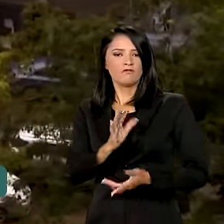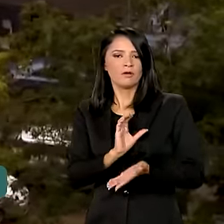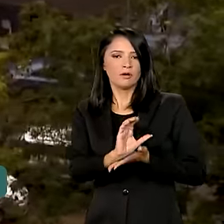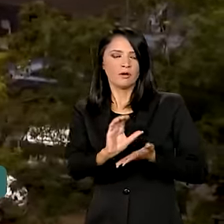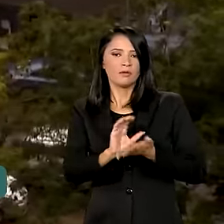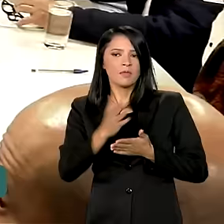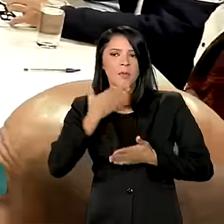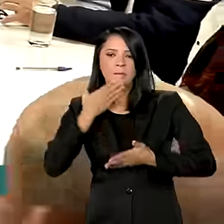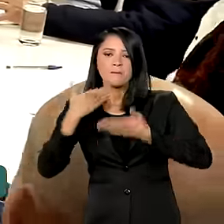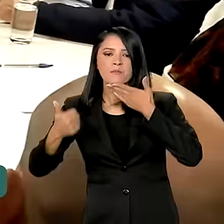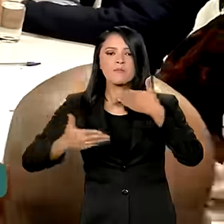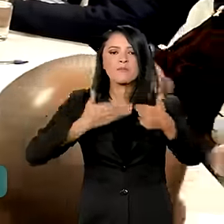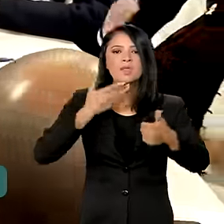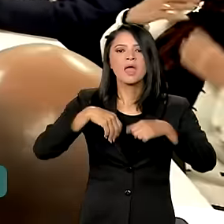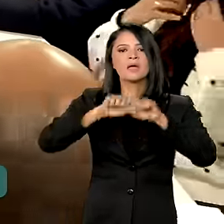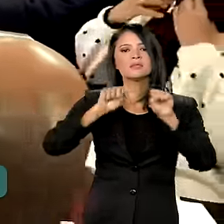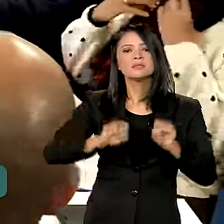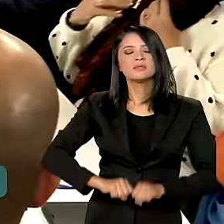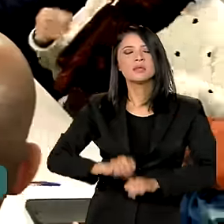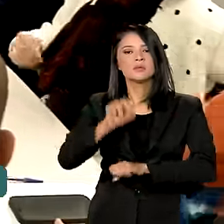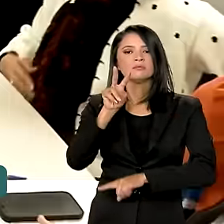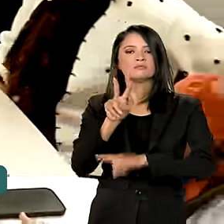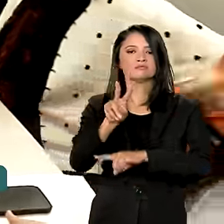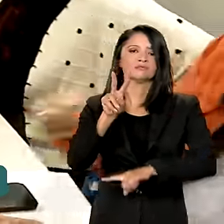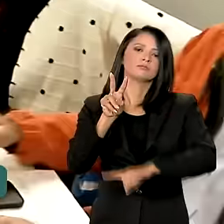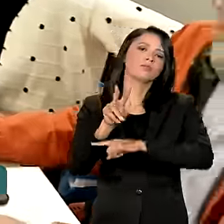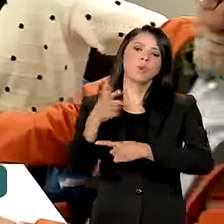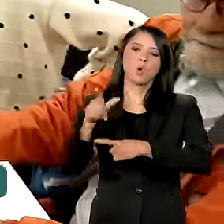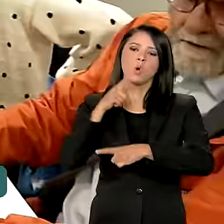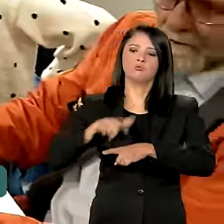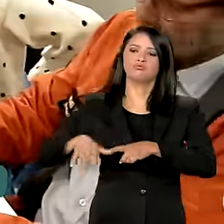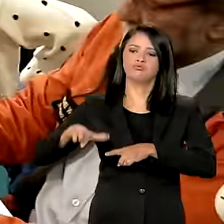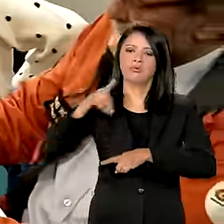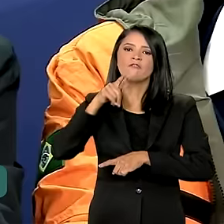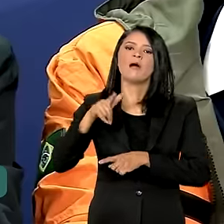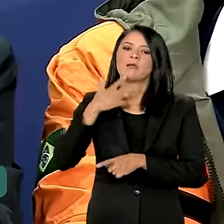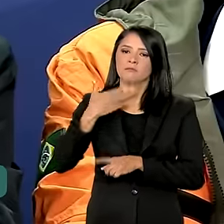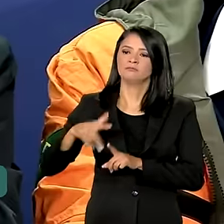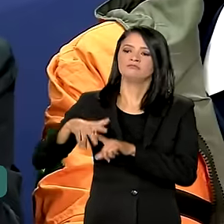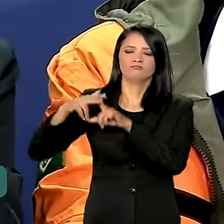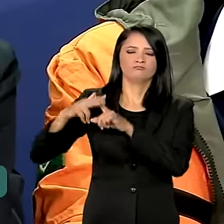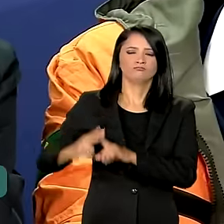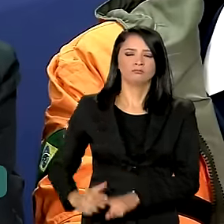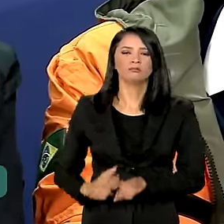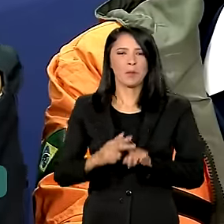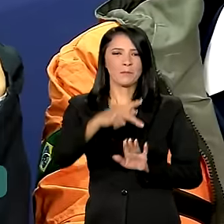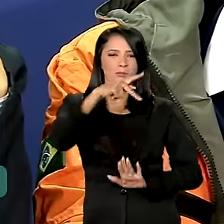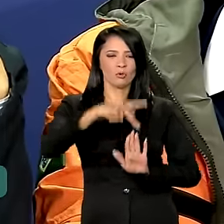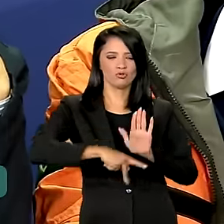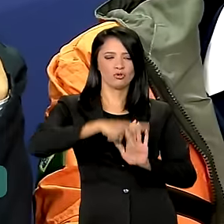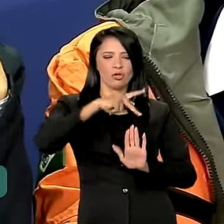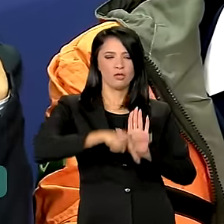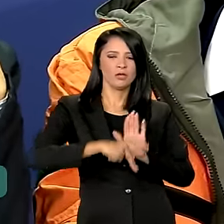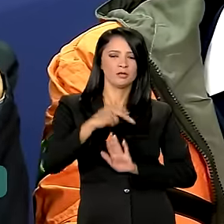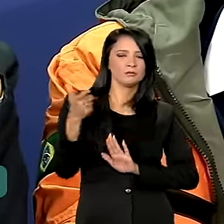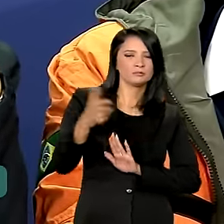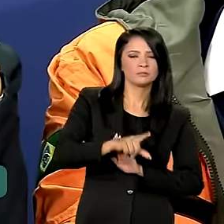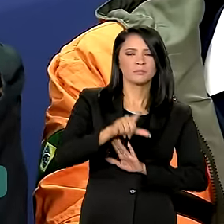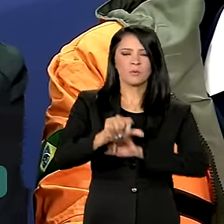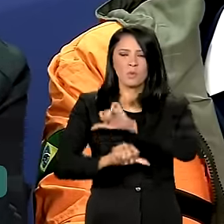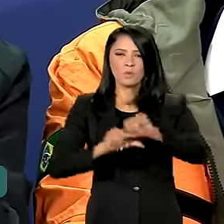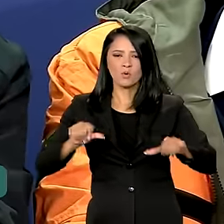modernização dos sistemas de proteção contra enchentes. Projetos que requalificam, trocam